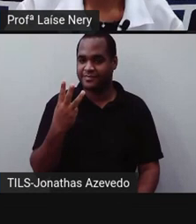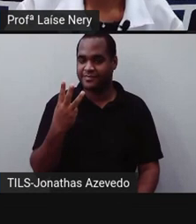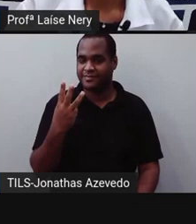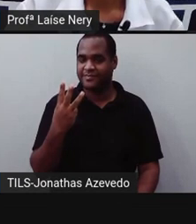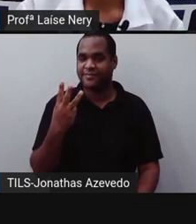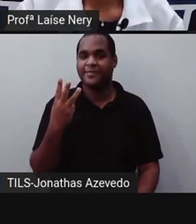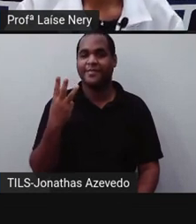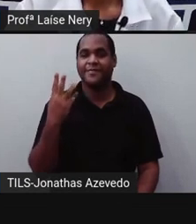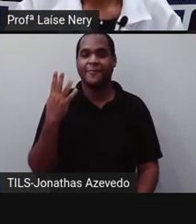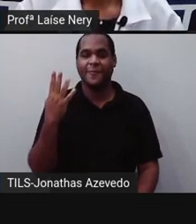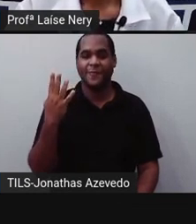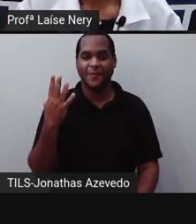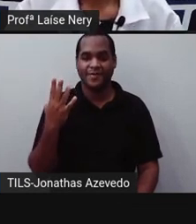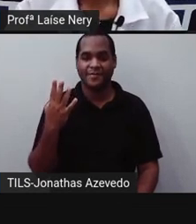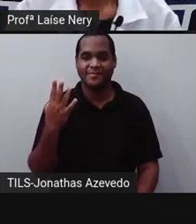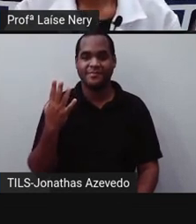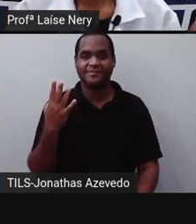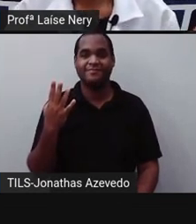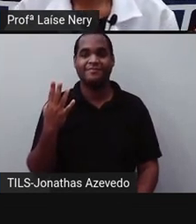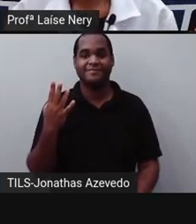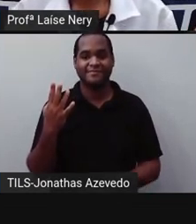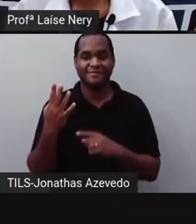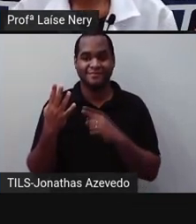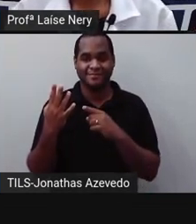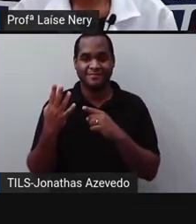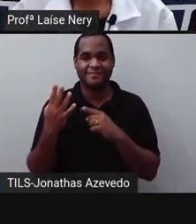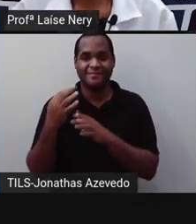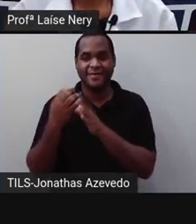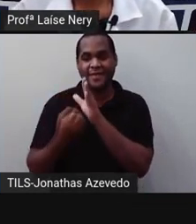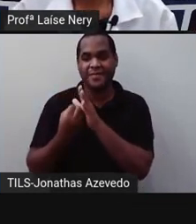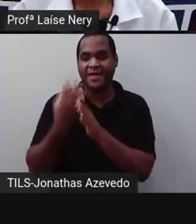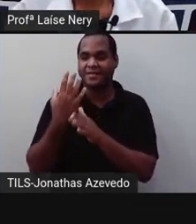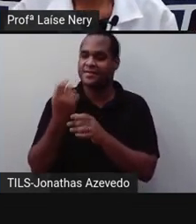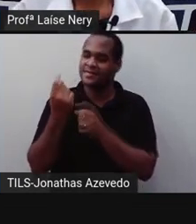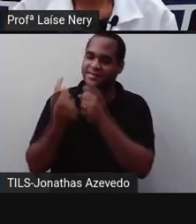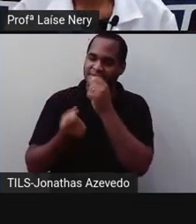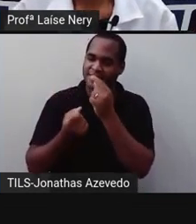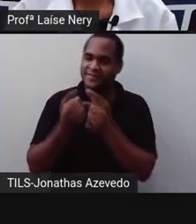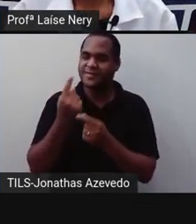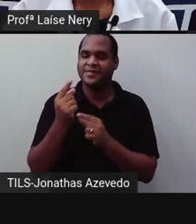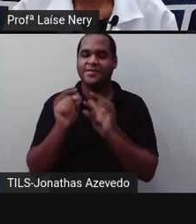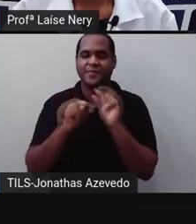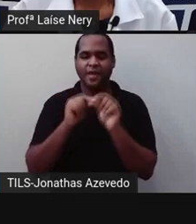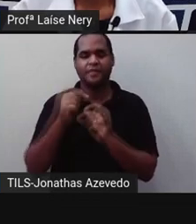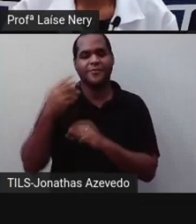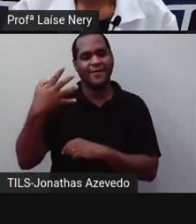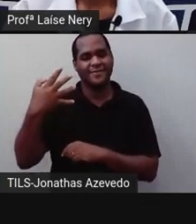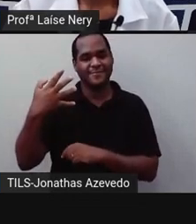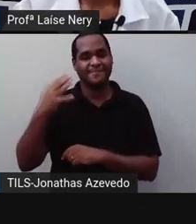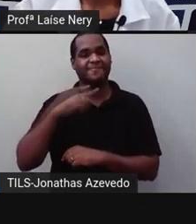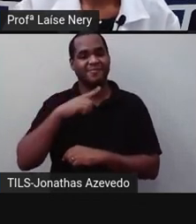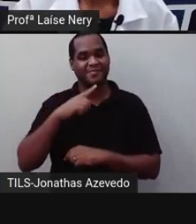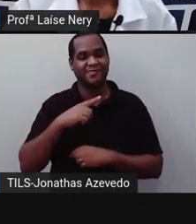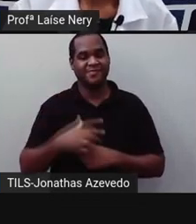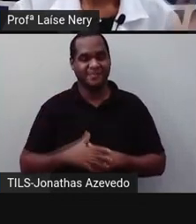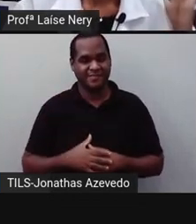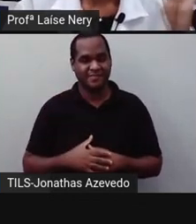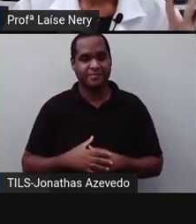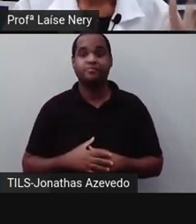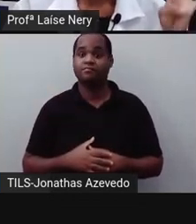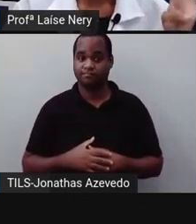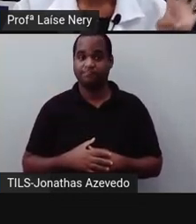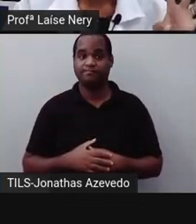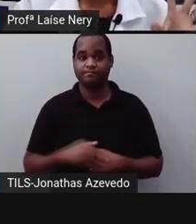três, e essa face aqui que aparece de vez em quando, olha, quatro. Então, ela tem